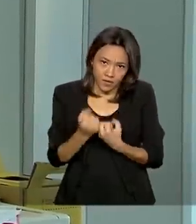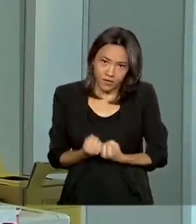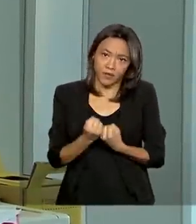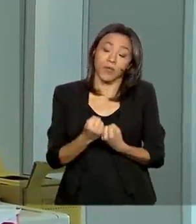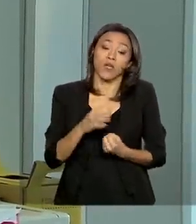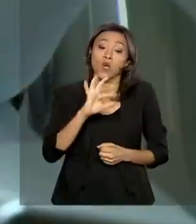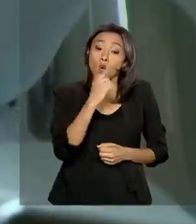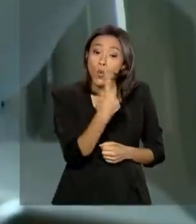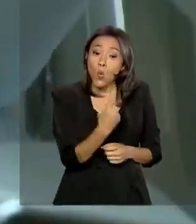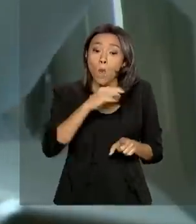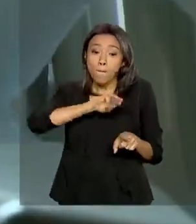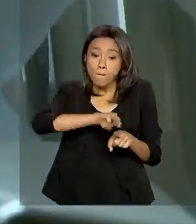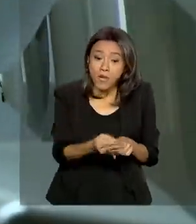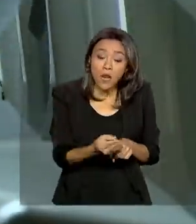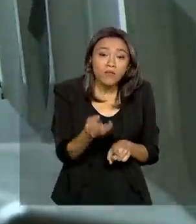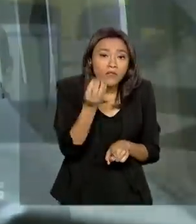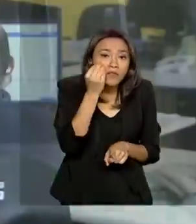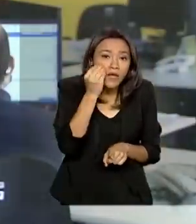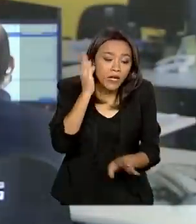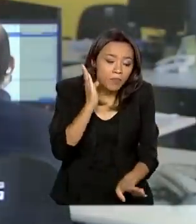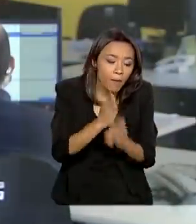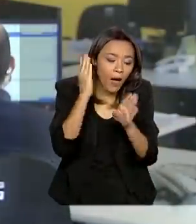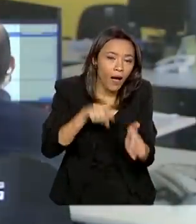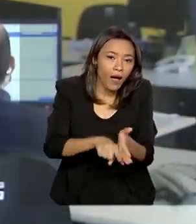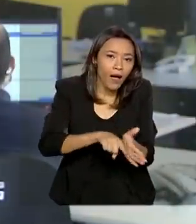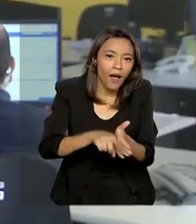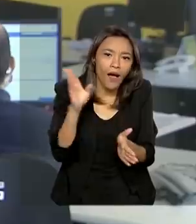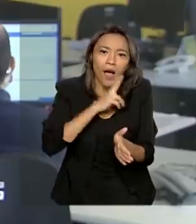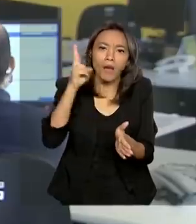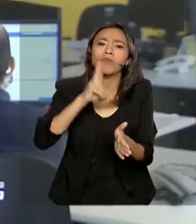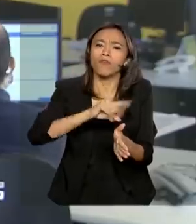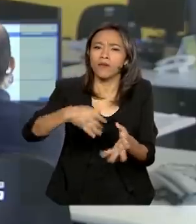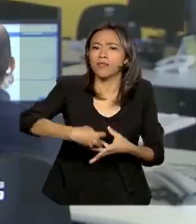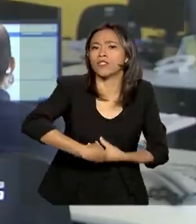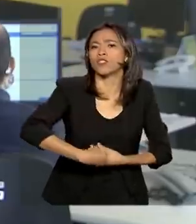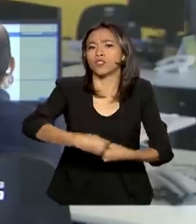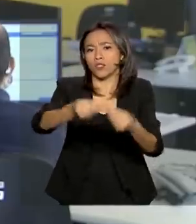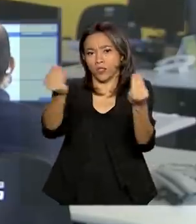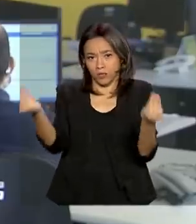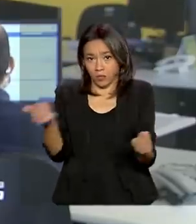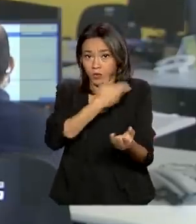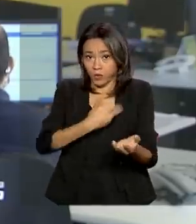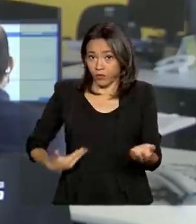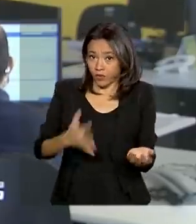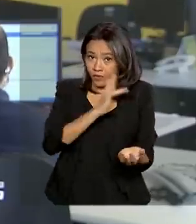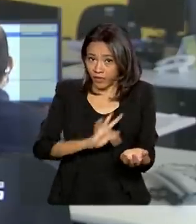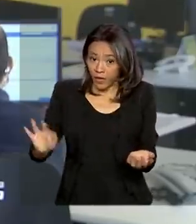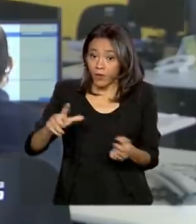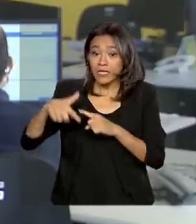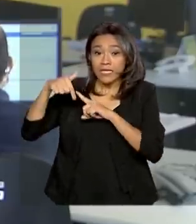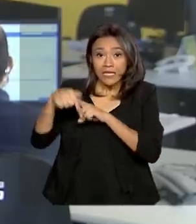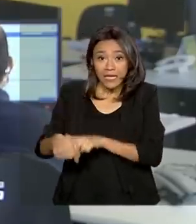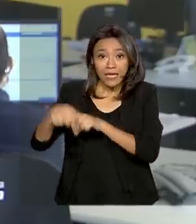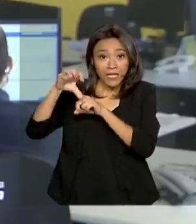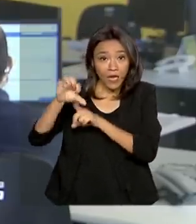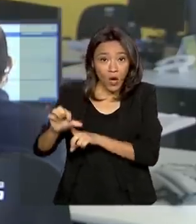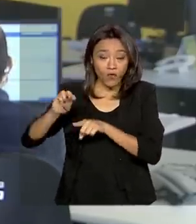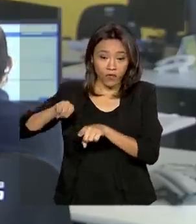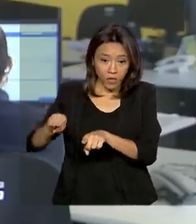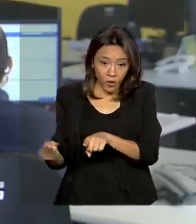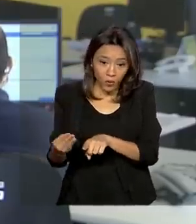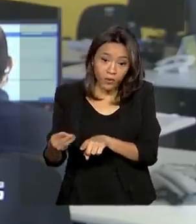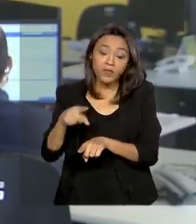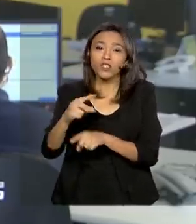um milhão de testes rápidos também serão distribuídos pelo governo federal. Assim como 79 milhões de EPIs, os